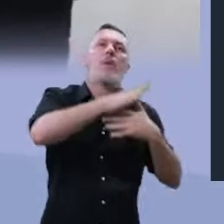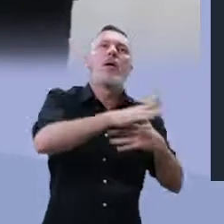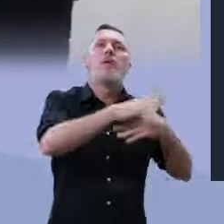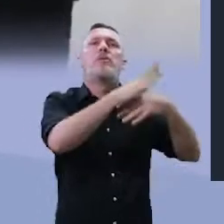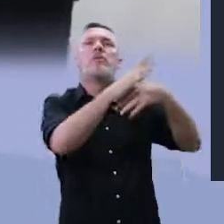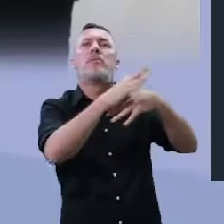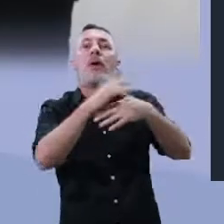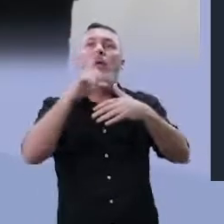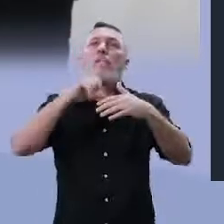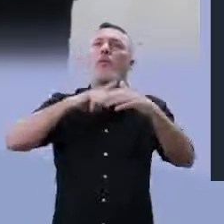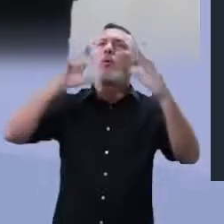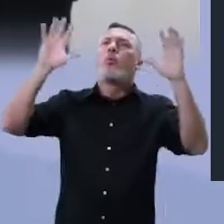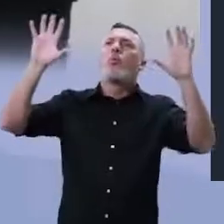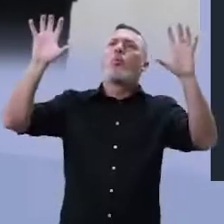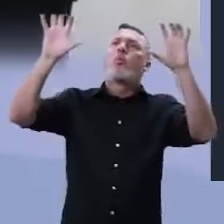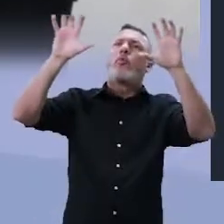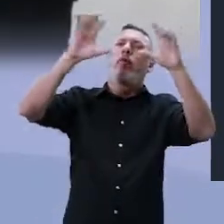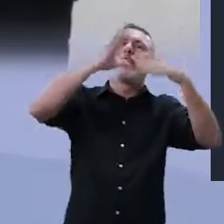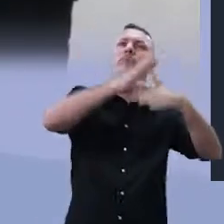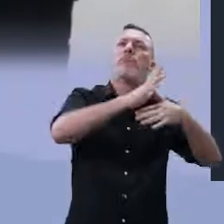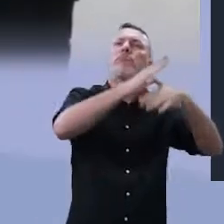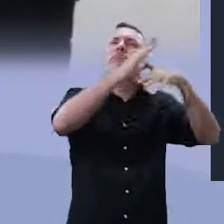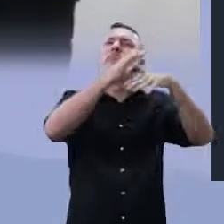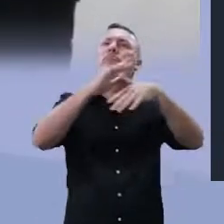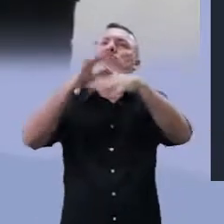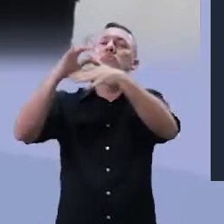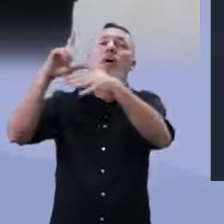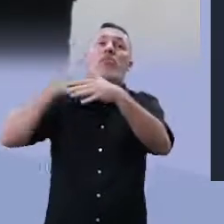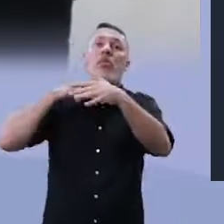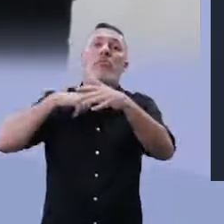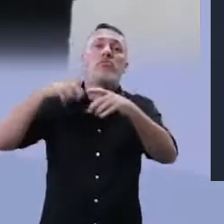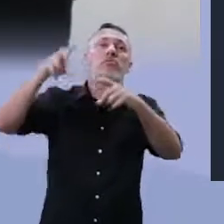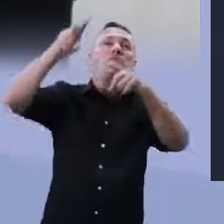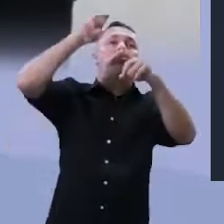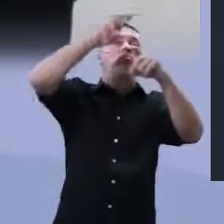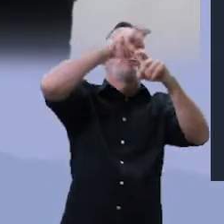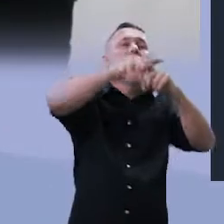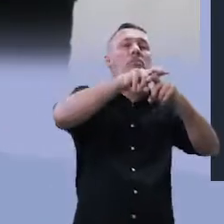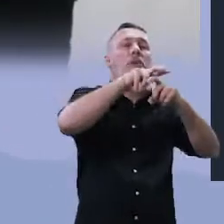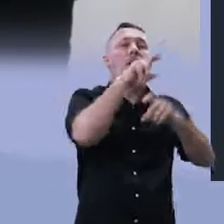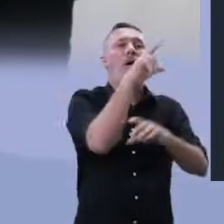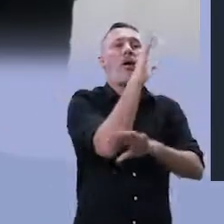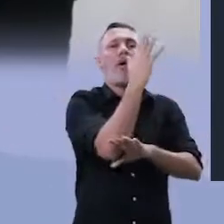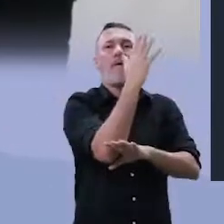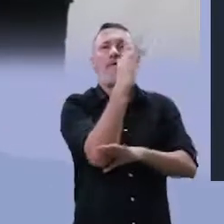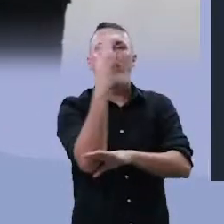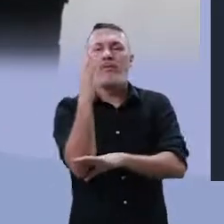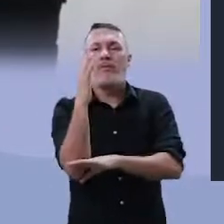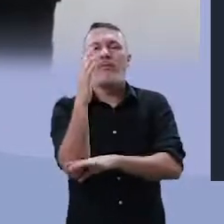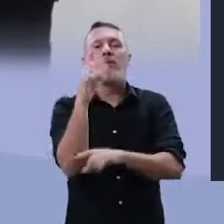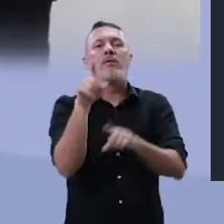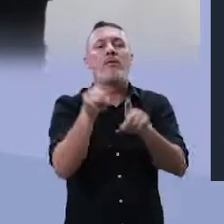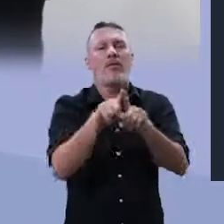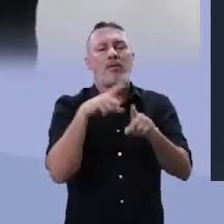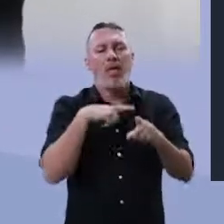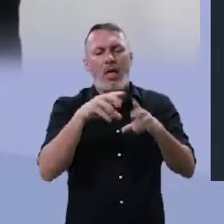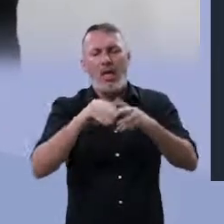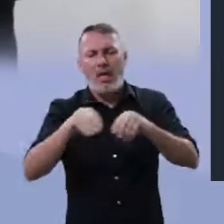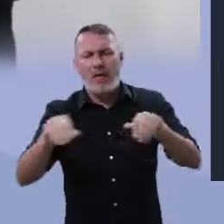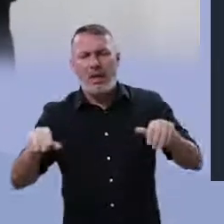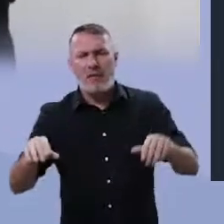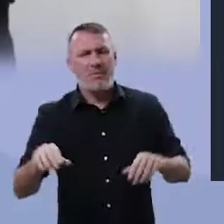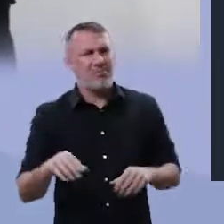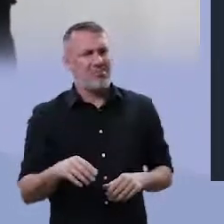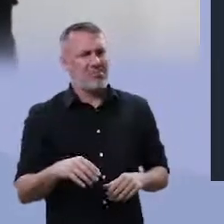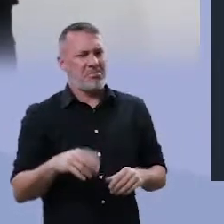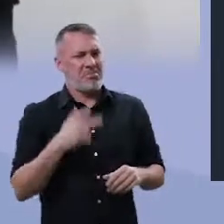viajam entre nuvens, correm nas águas, desmancham-se na areia. E